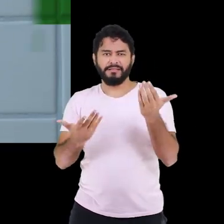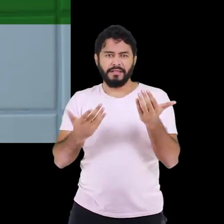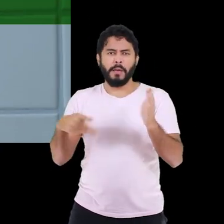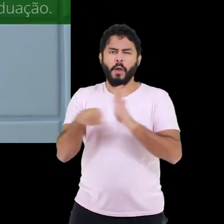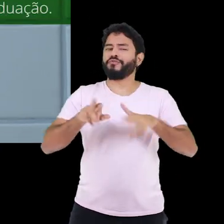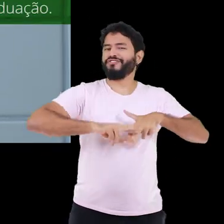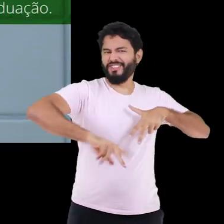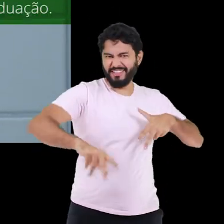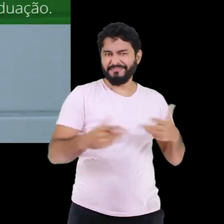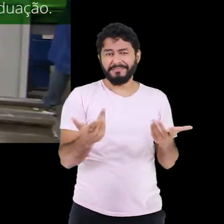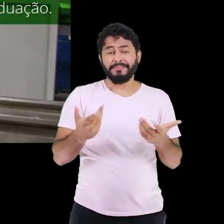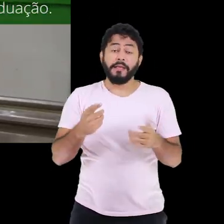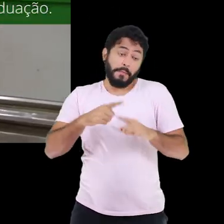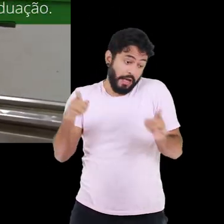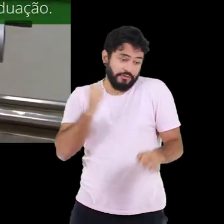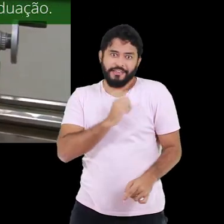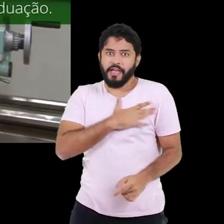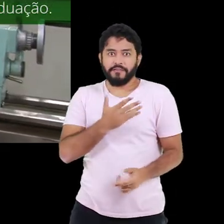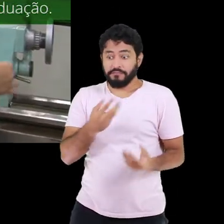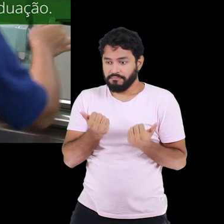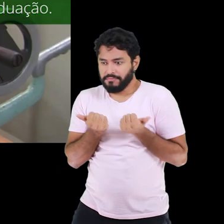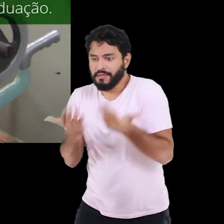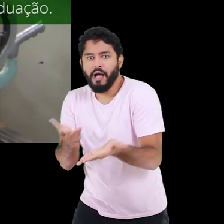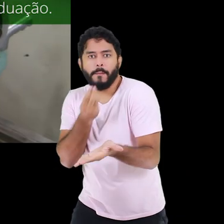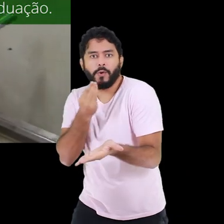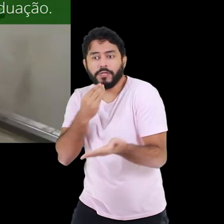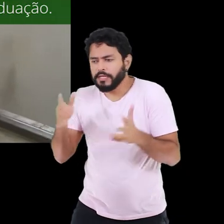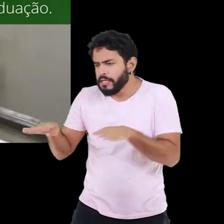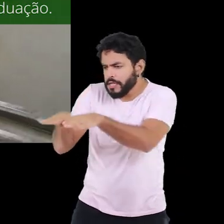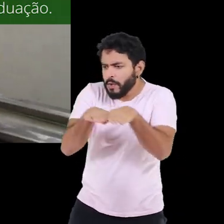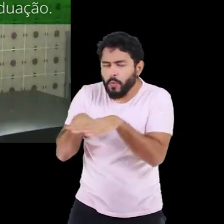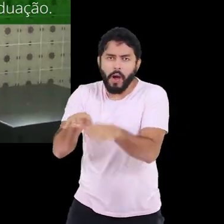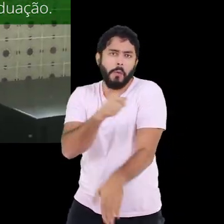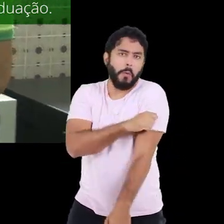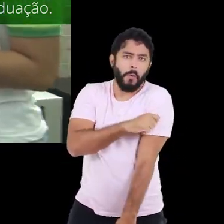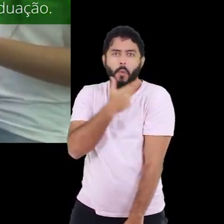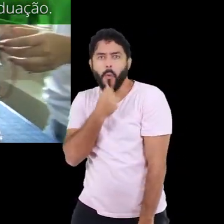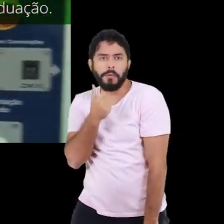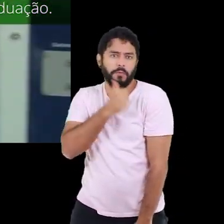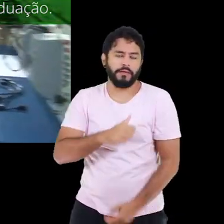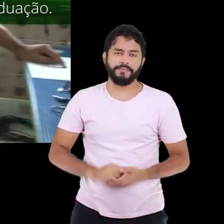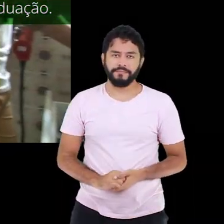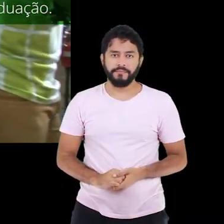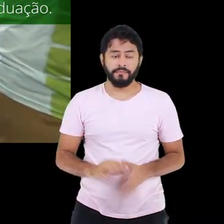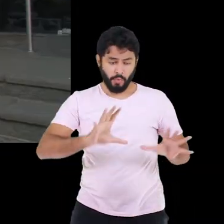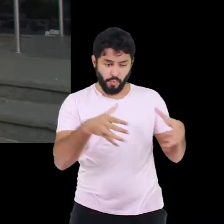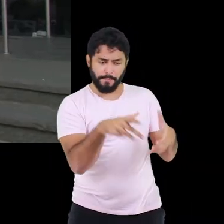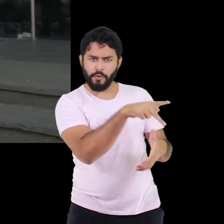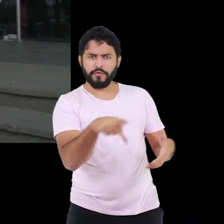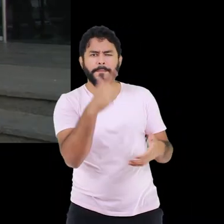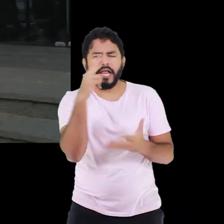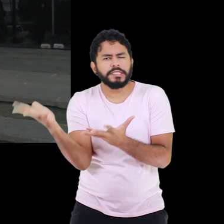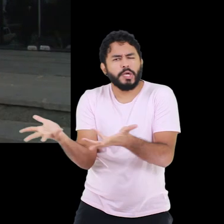diferença de gênero, onde não deveria ter. Então o IEF deu oportunidades iguais, tanto para os alunos e alunas. O corpo docente do